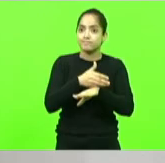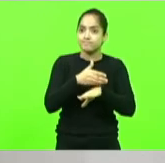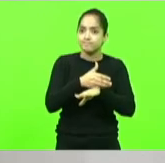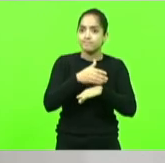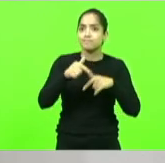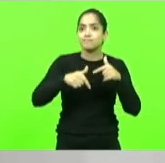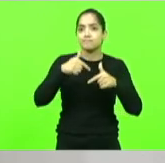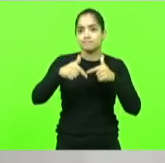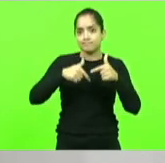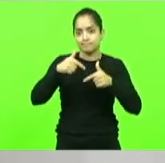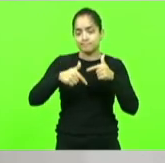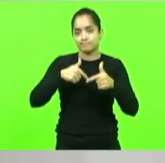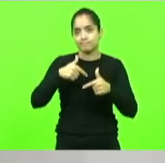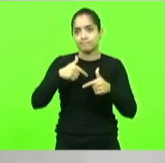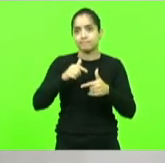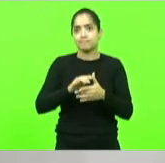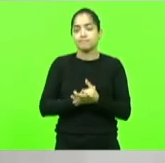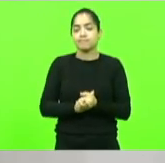psicologia